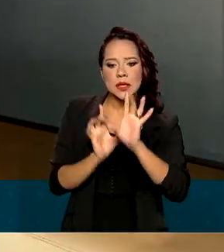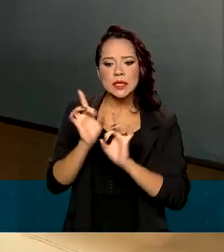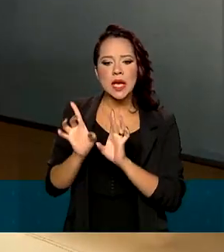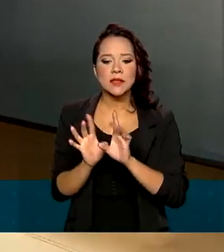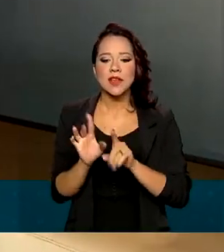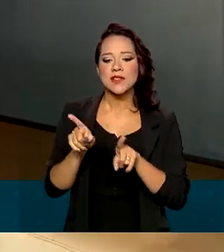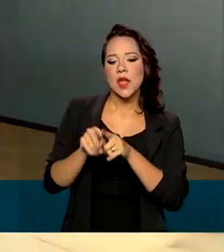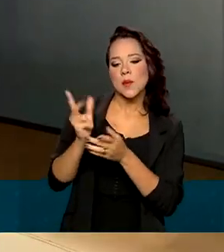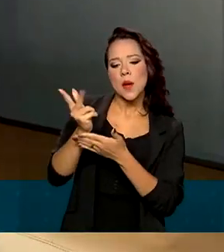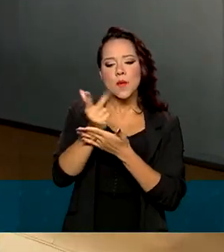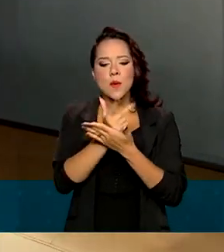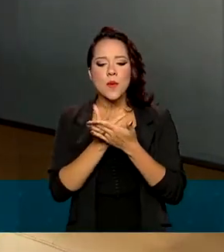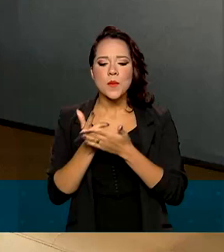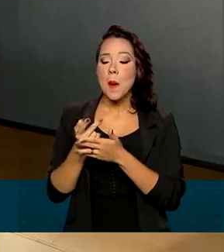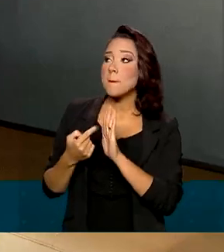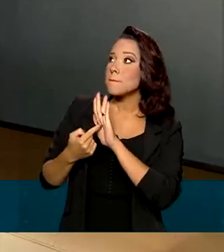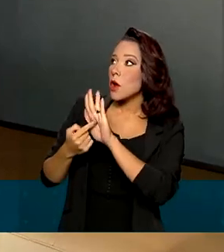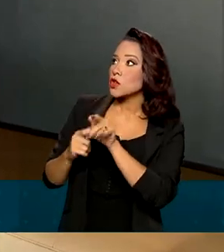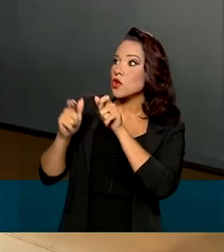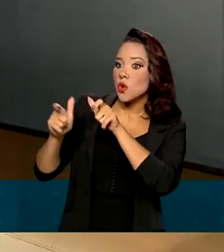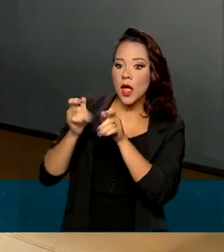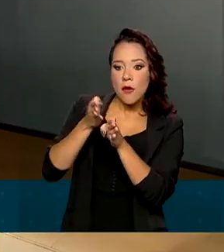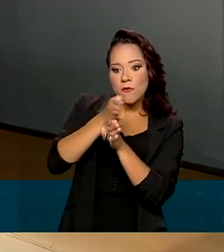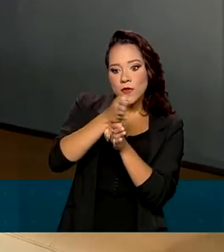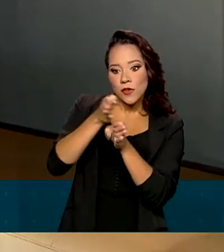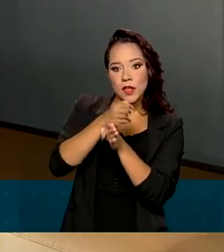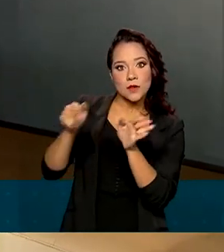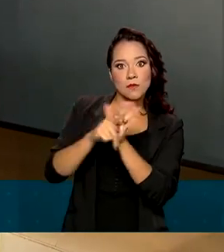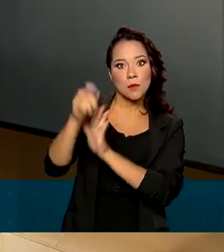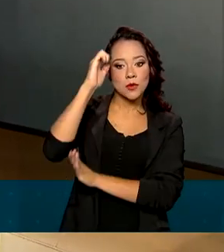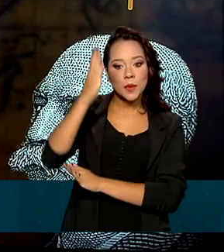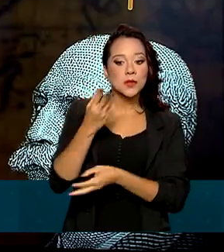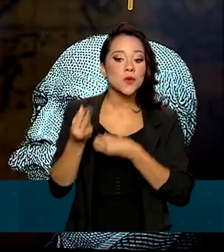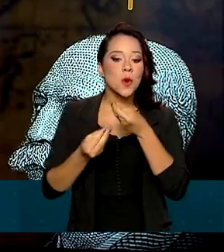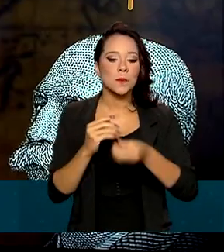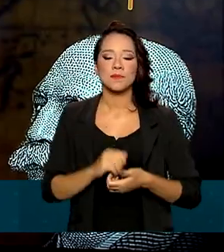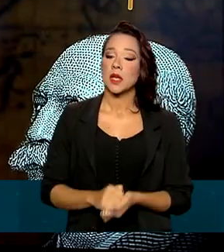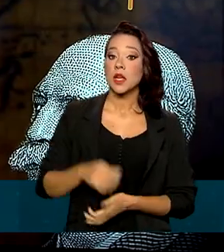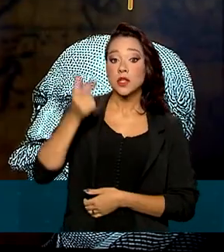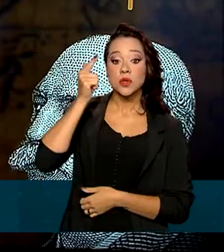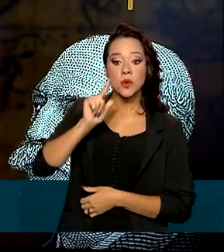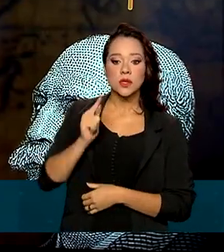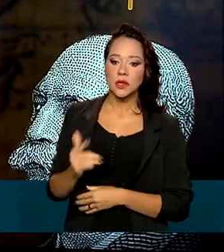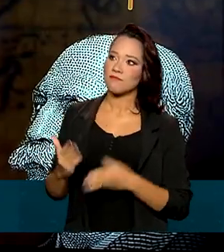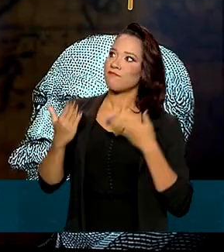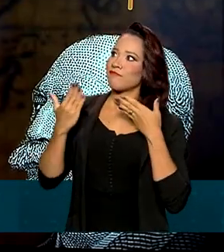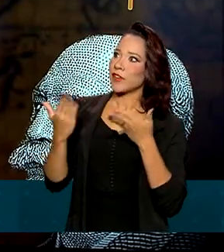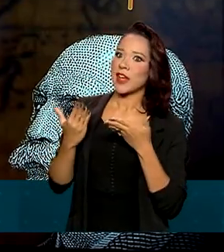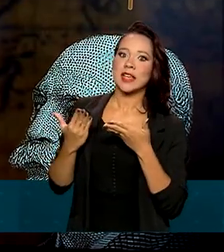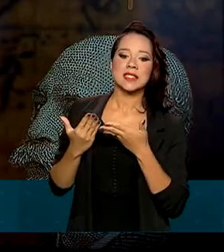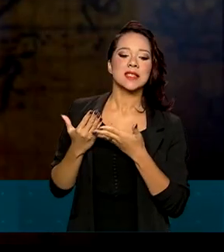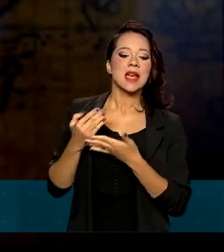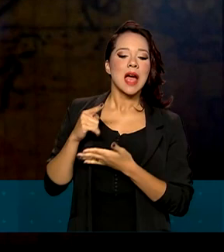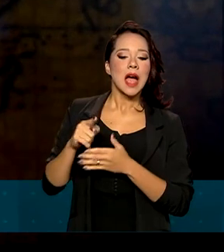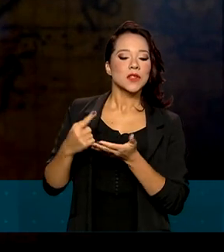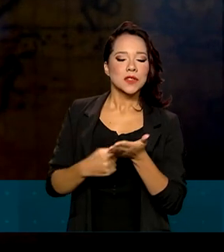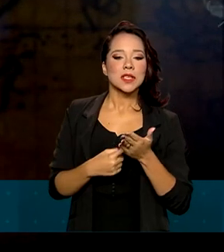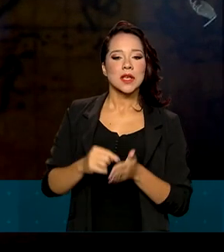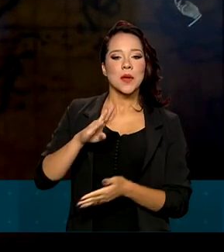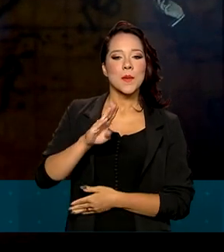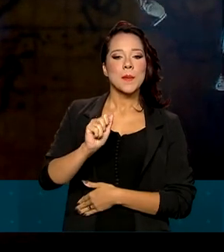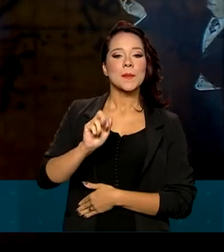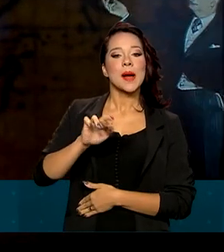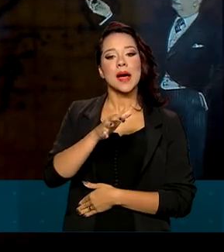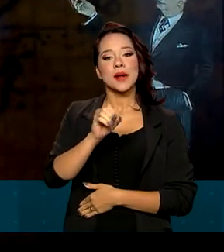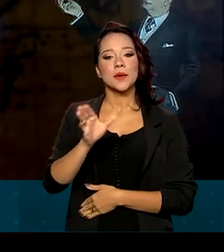animações que ilustram as demarcações das fronteiras brasileiras, conseguidas graças aos dossiês feitos pelo Barão do